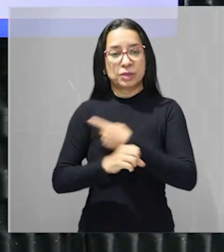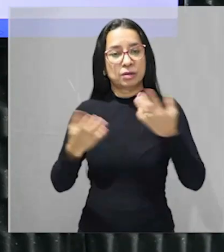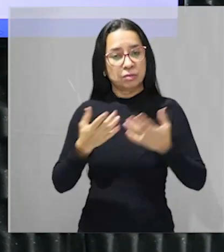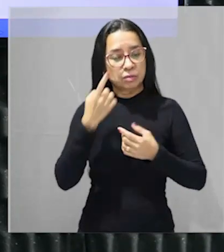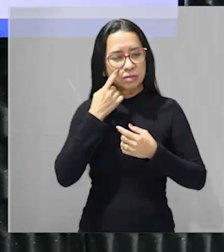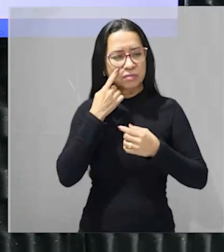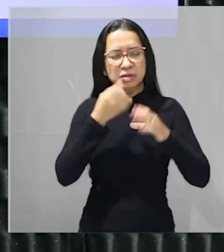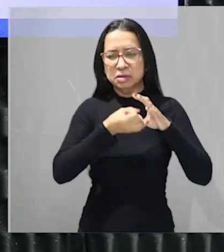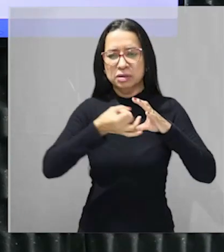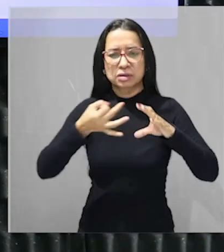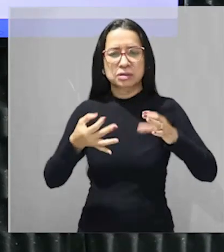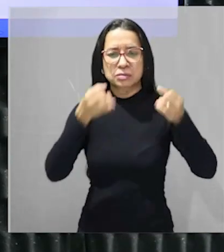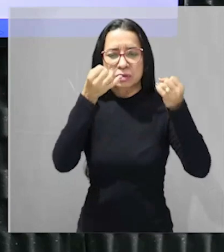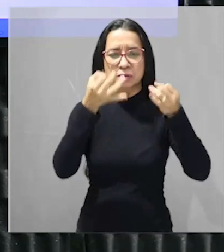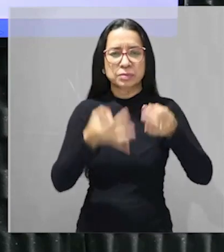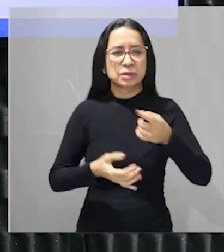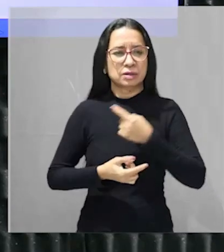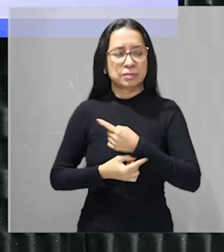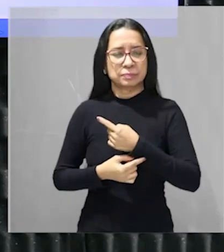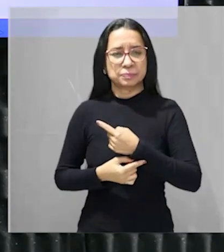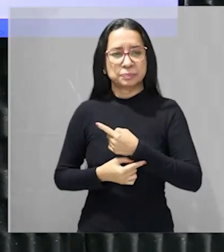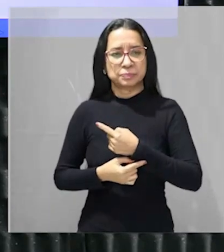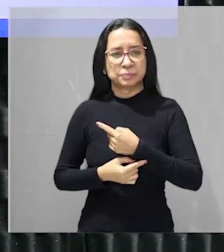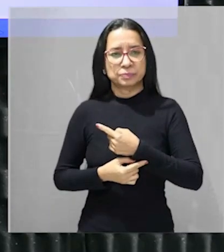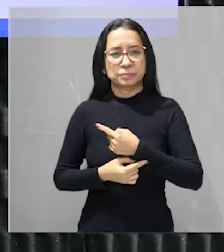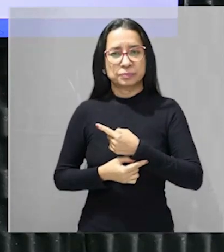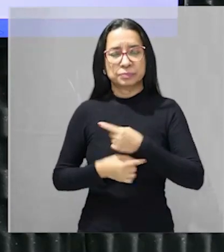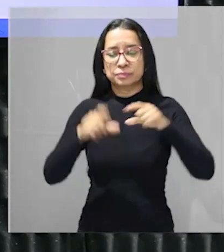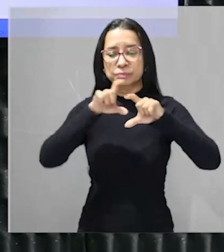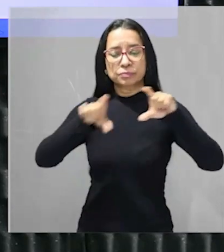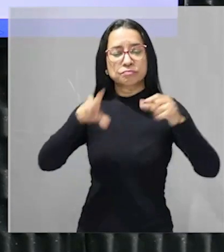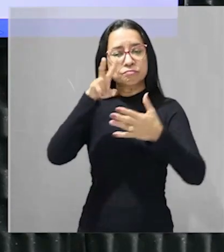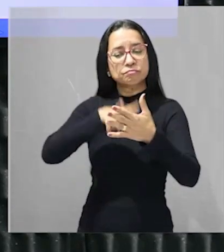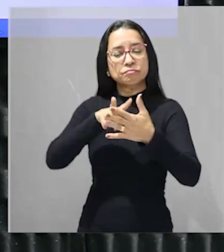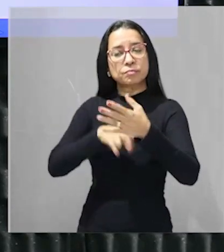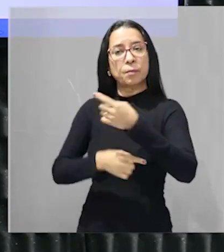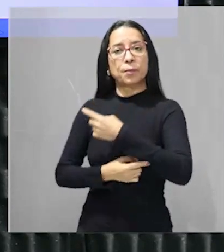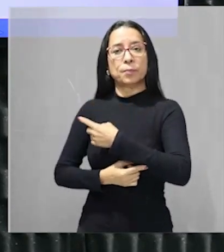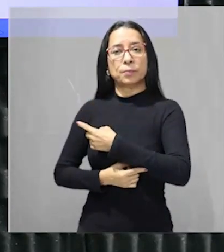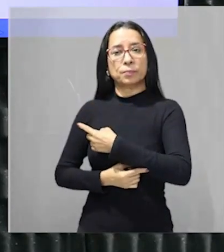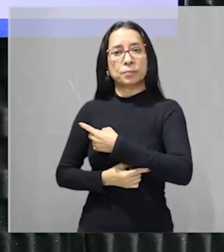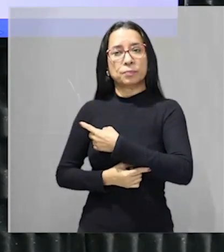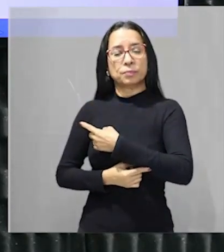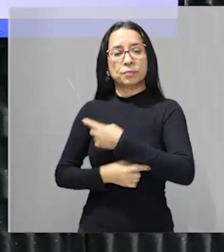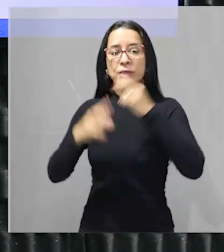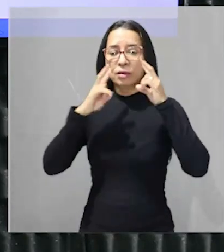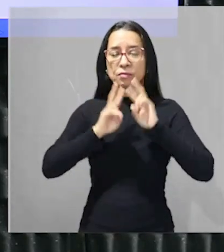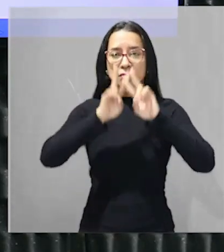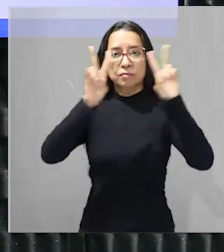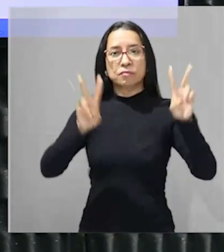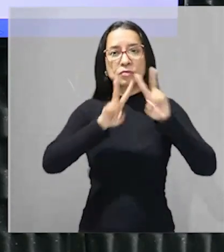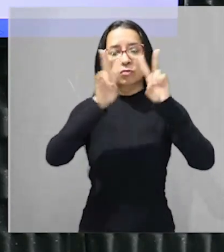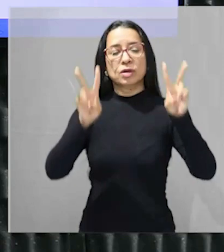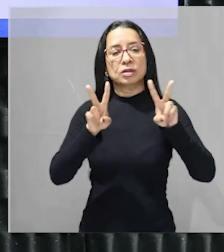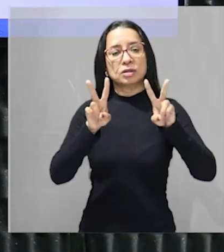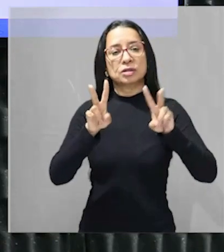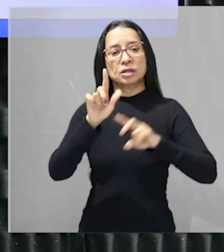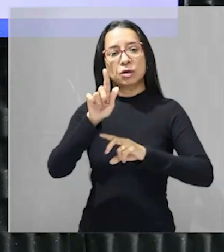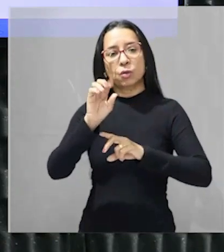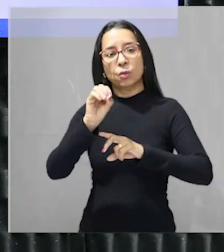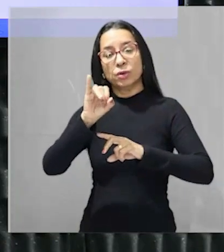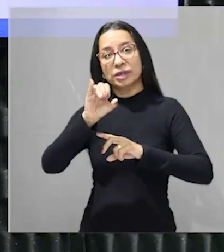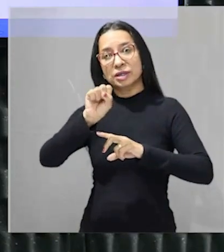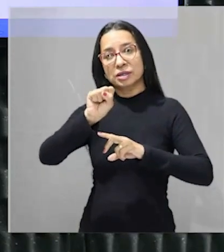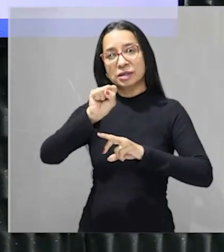domínio é esse ele já me disse o seguinte em Goiás em Mato Grosso opa visualiza na tua mente Goiás e Mato